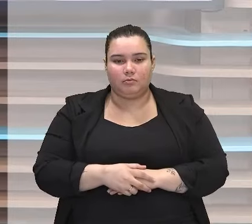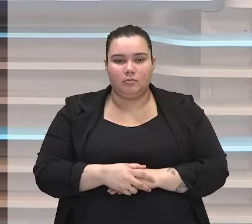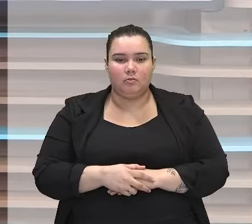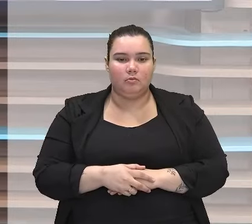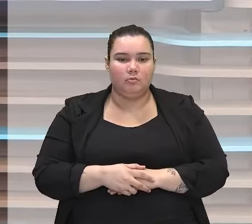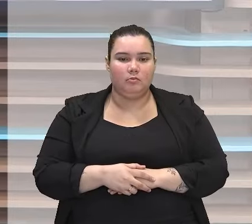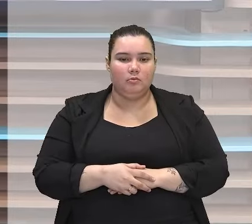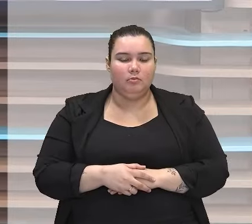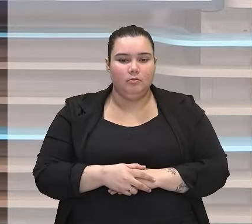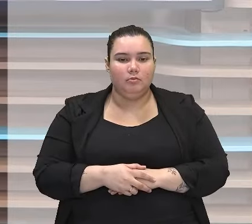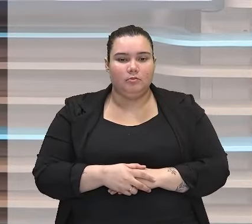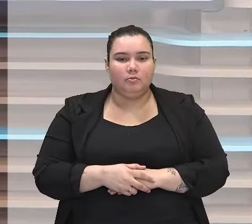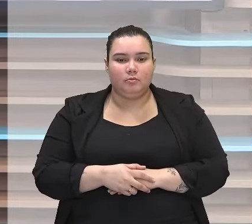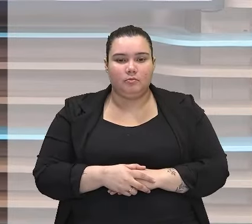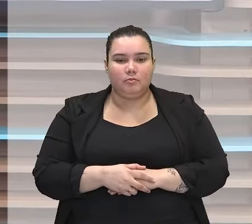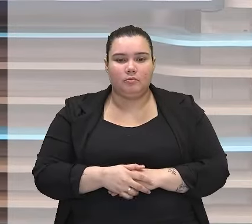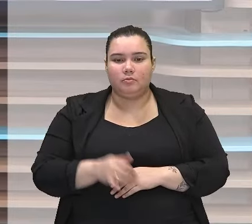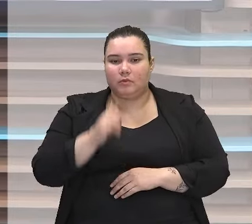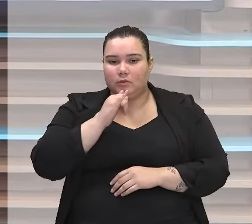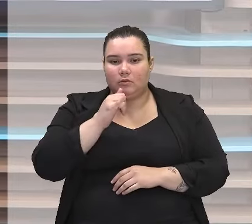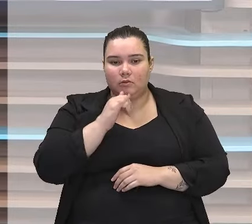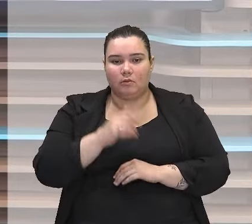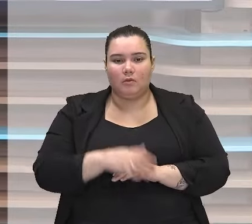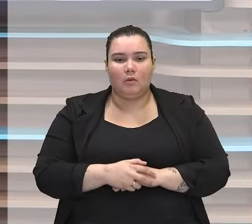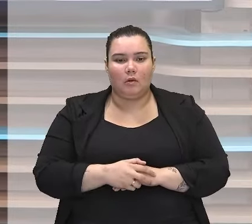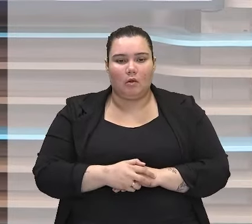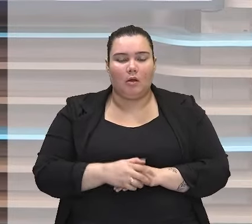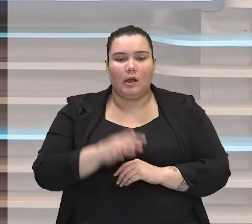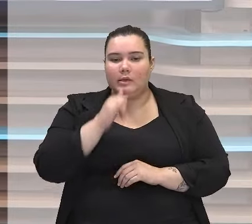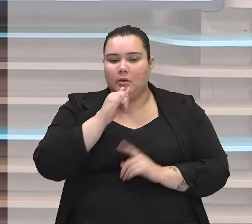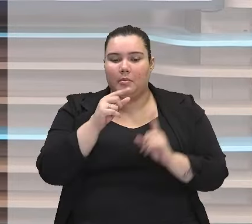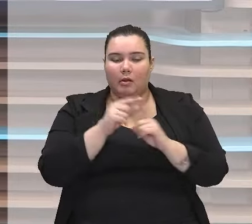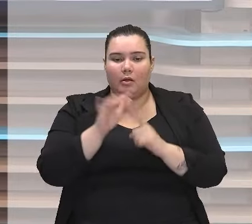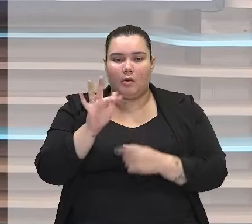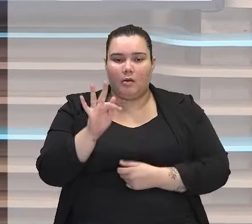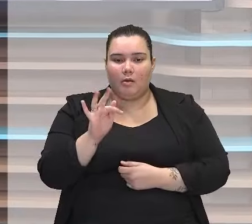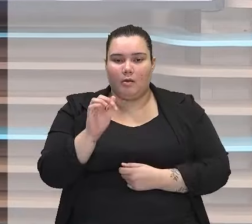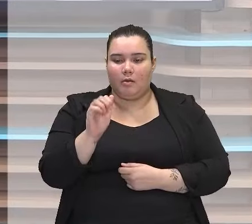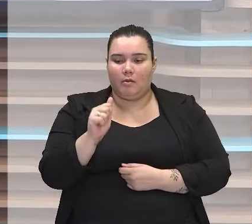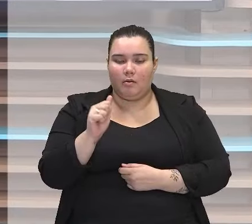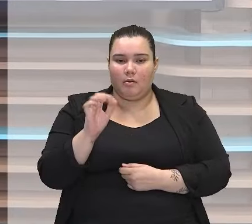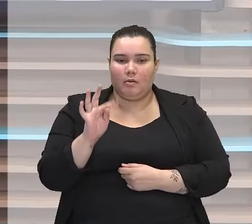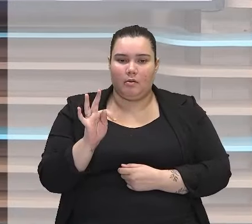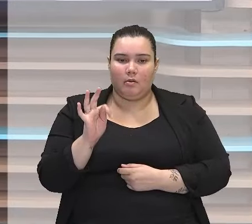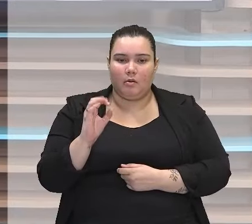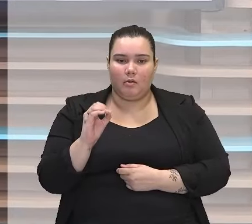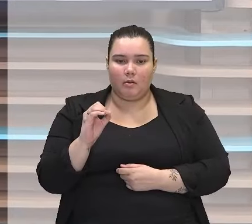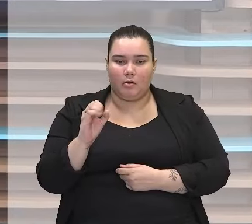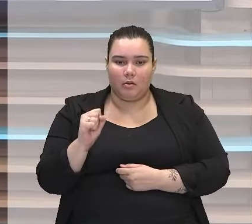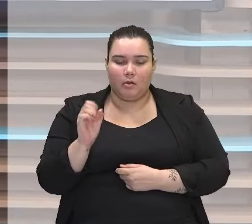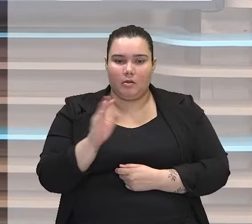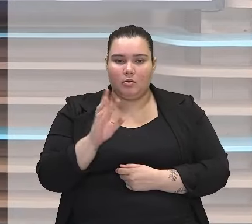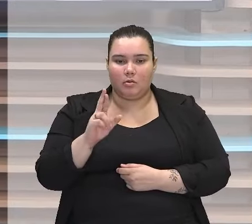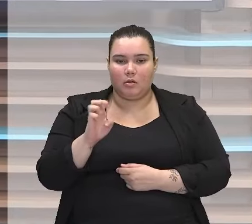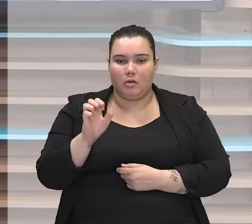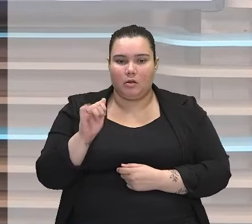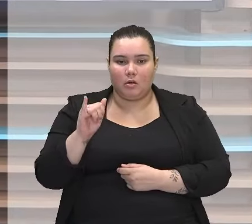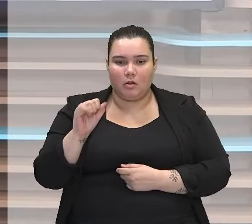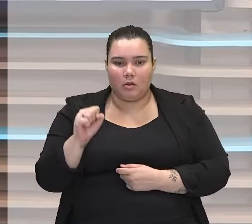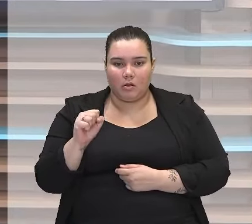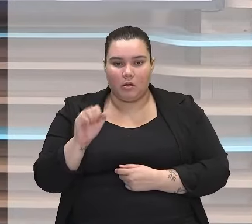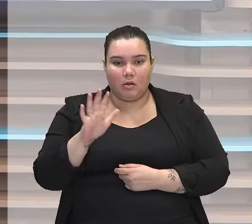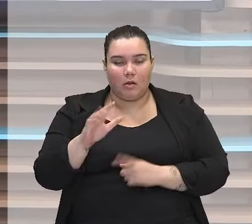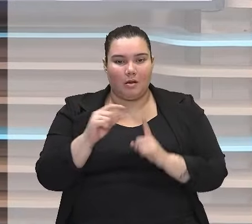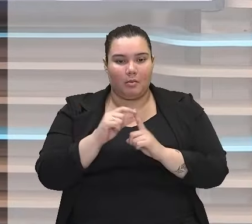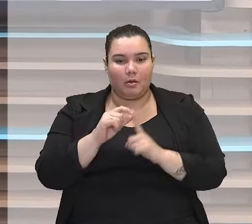falamos em fato real, você com certeza já ouviu essa expressão. Ah, essa história é baseada em fatos reais. Perceba que a palavra